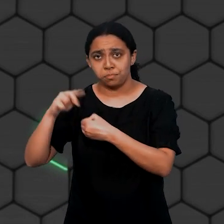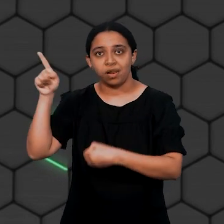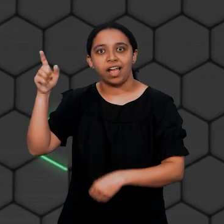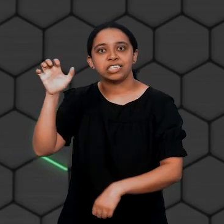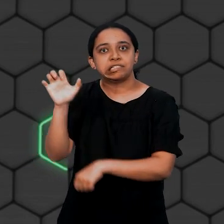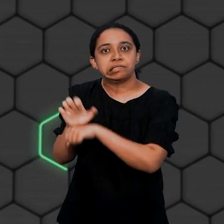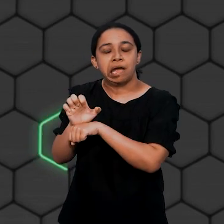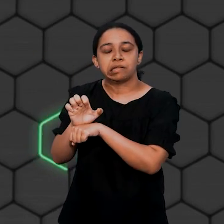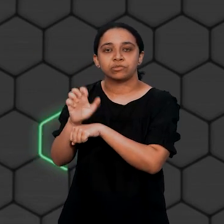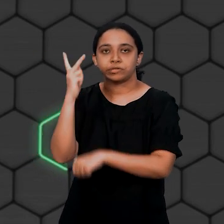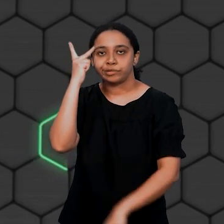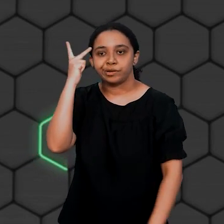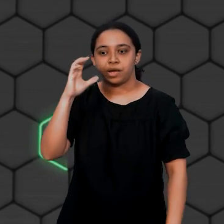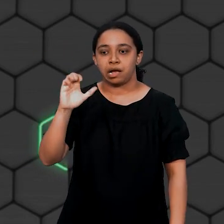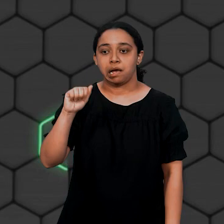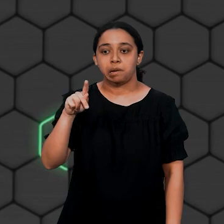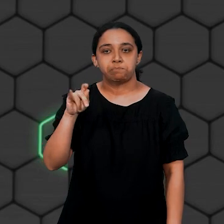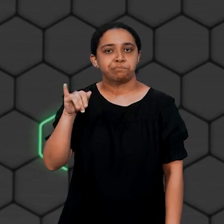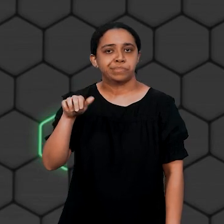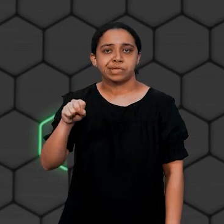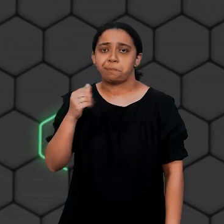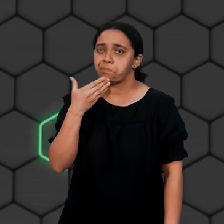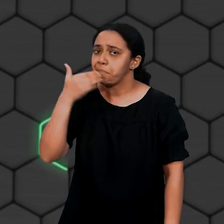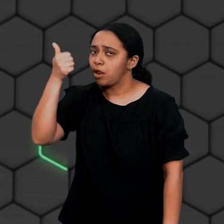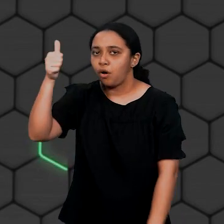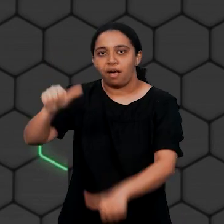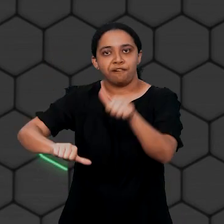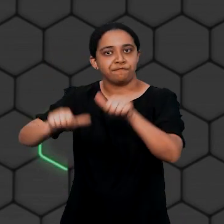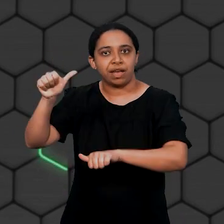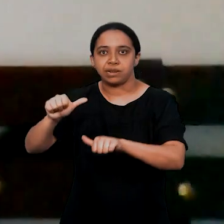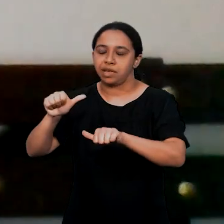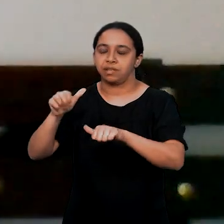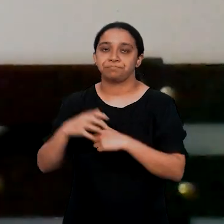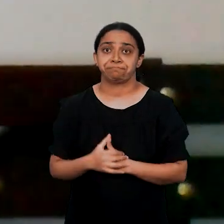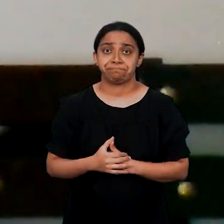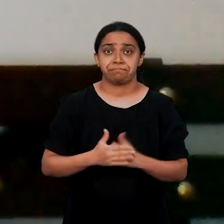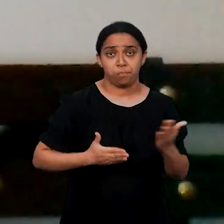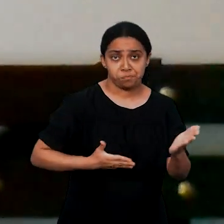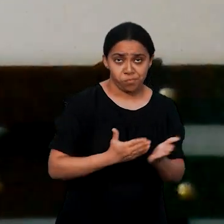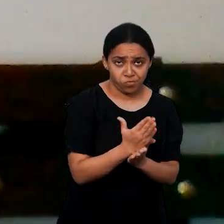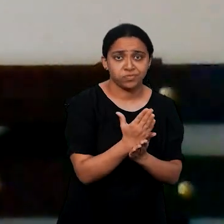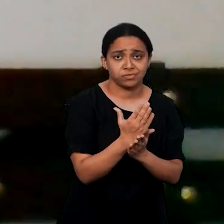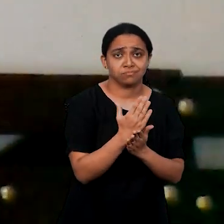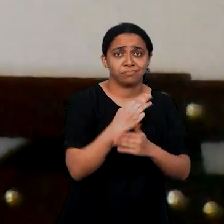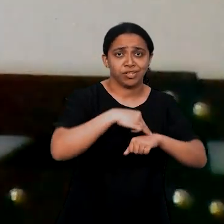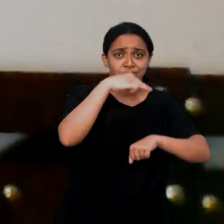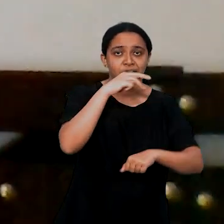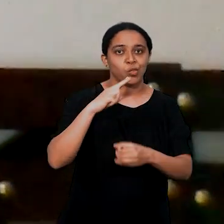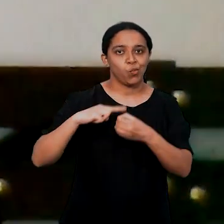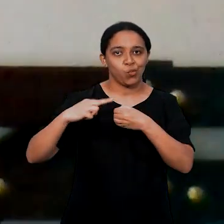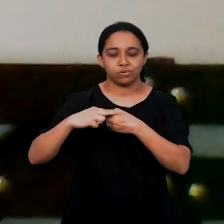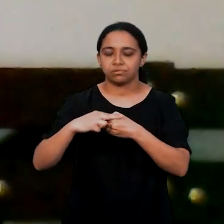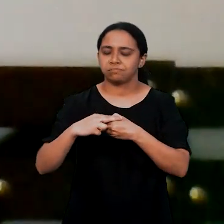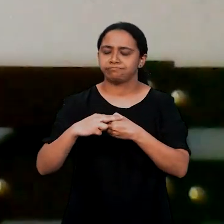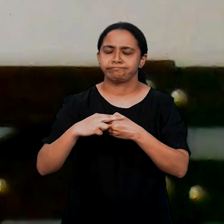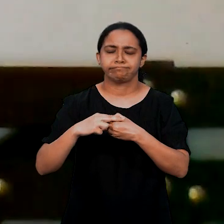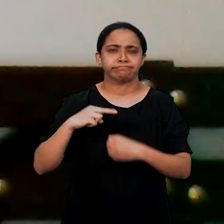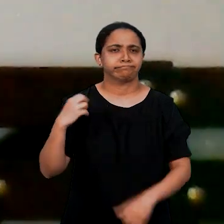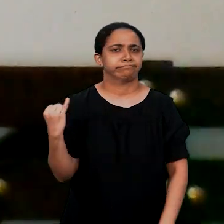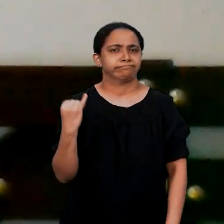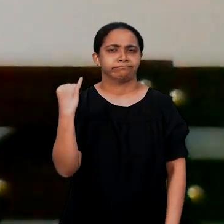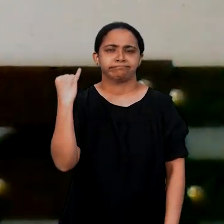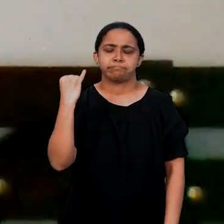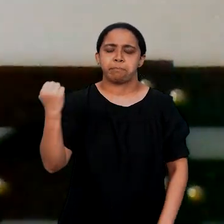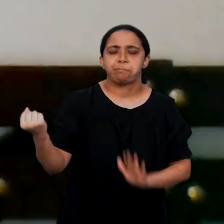Estadual de Campinas, uma das mais bem avaliadas nessa área. E a aprovação do mestrado da Unicamp significou muito para mim.